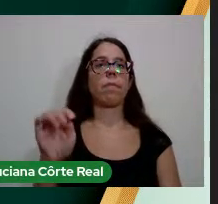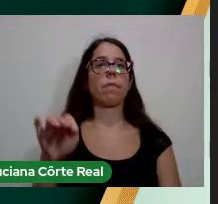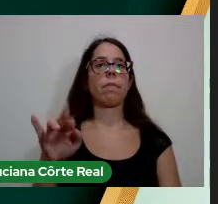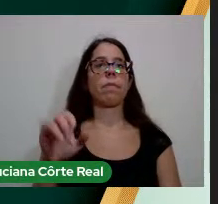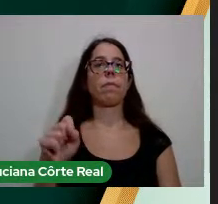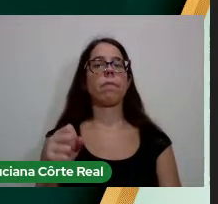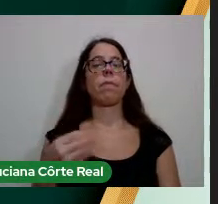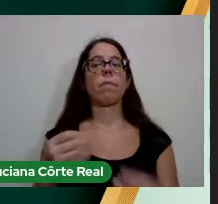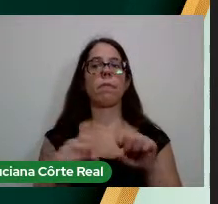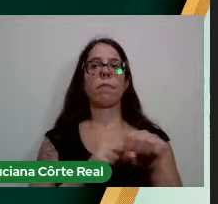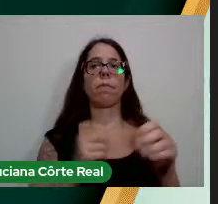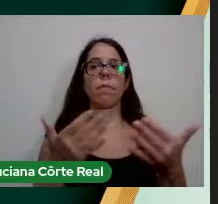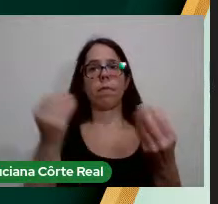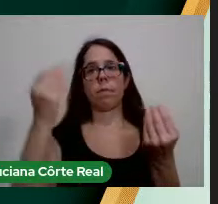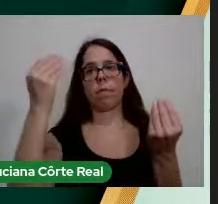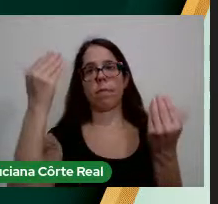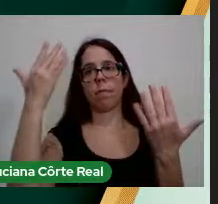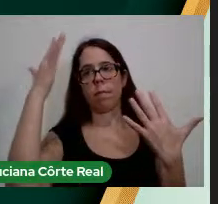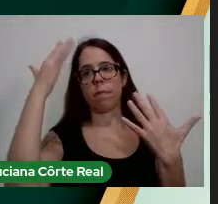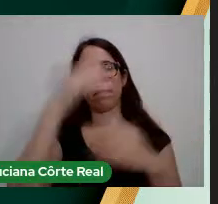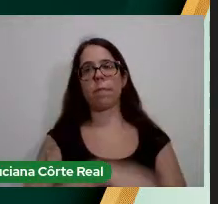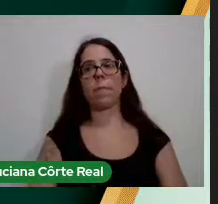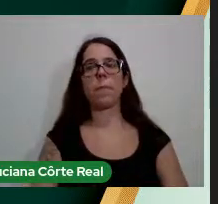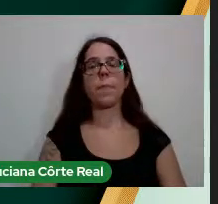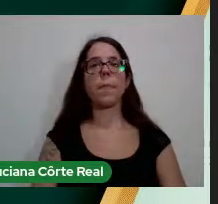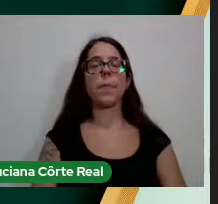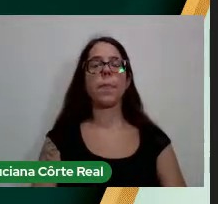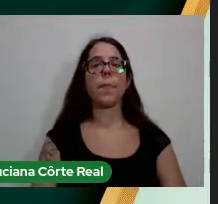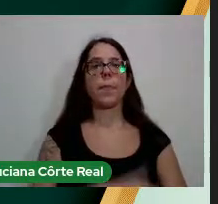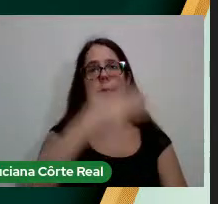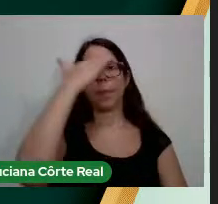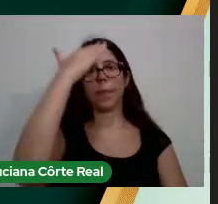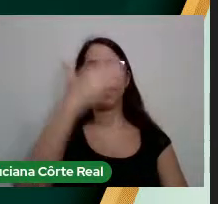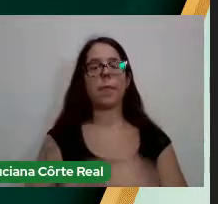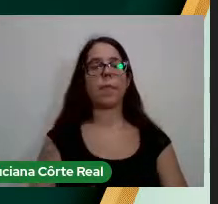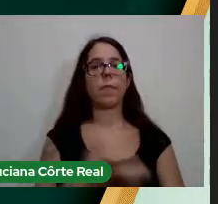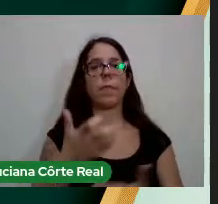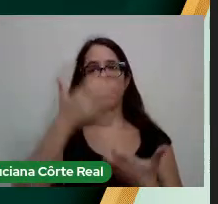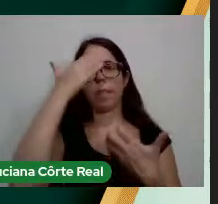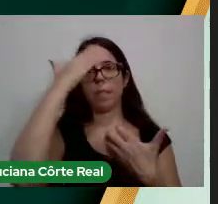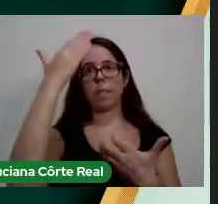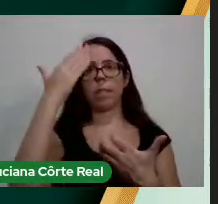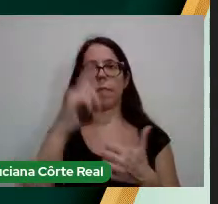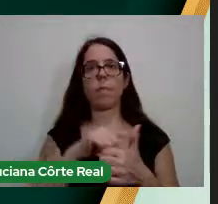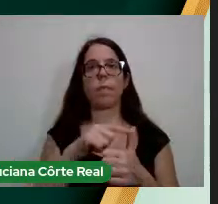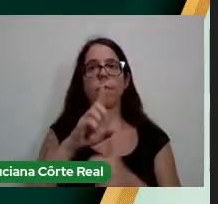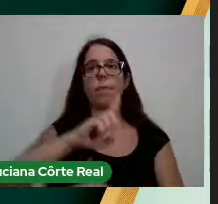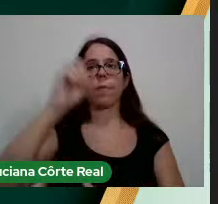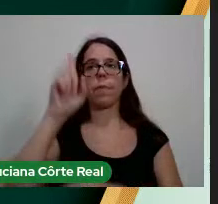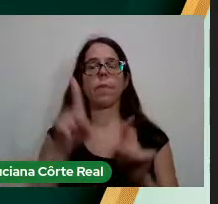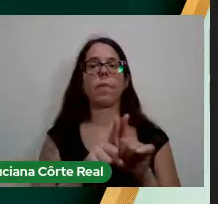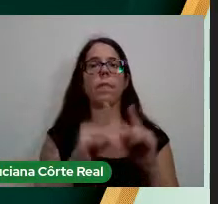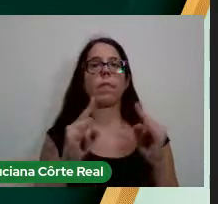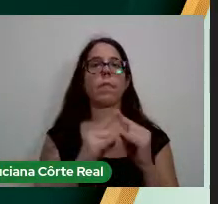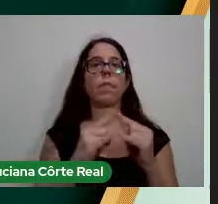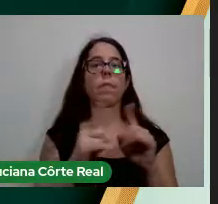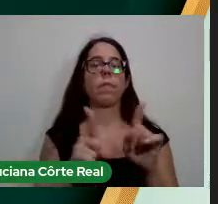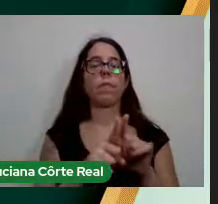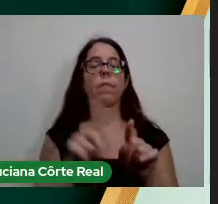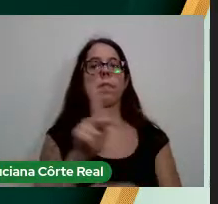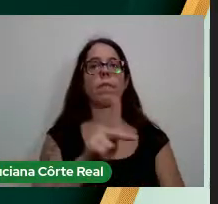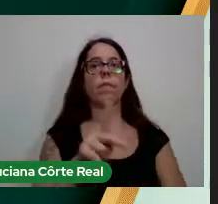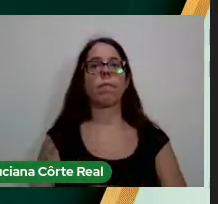Confiro-te o grau Parabéns Obrigada Queria agradecer primeiramente a Deus A instituição Aos